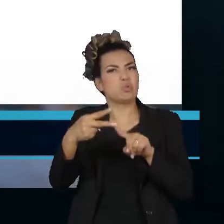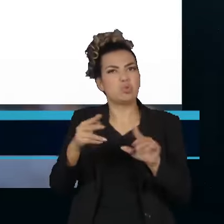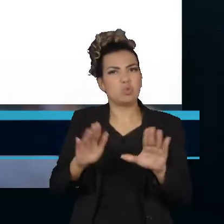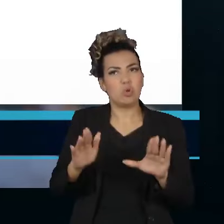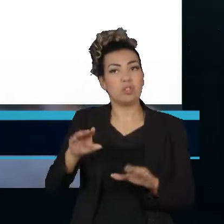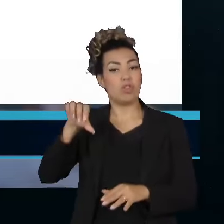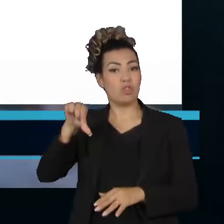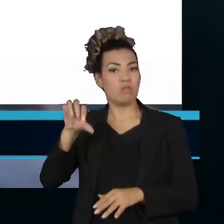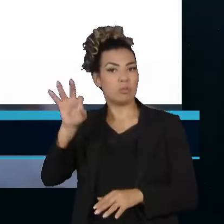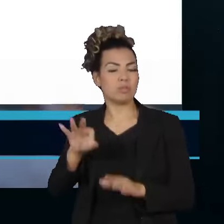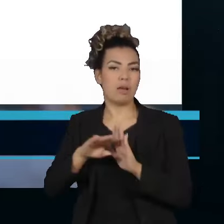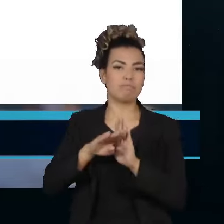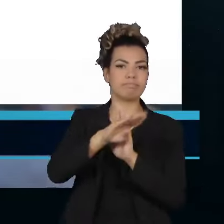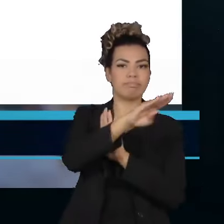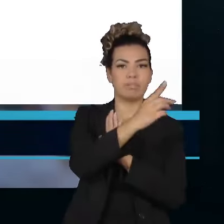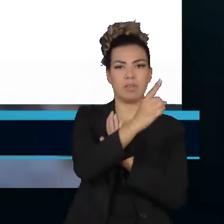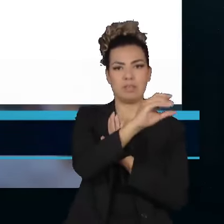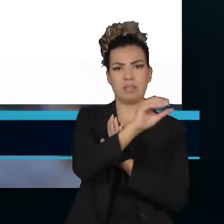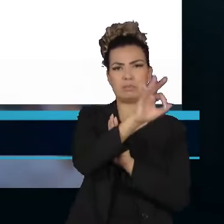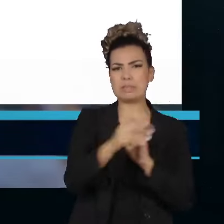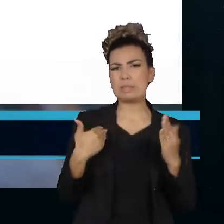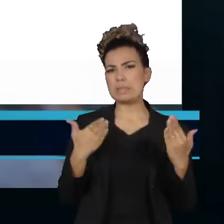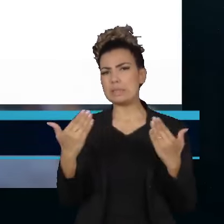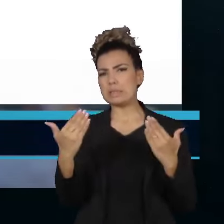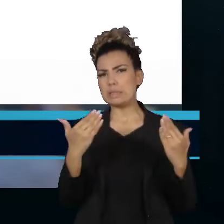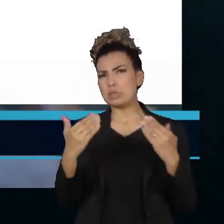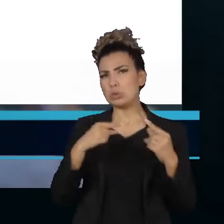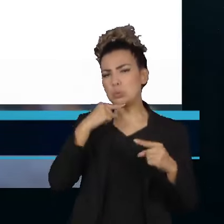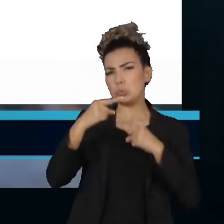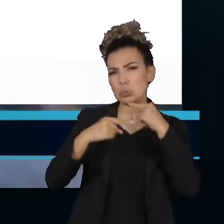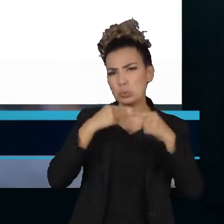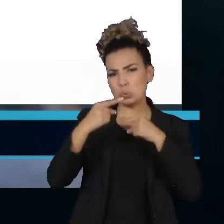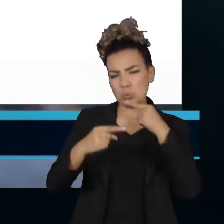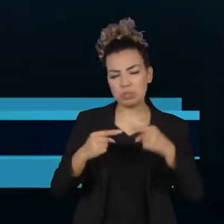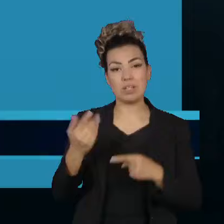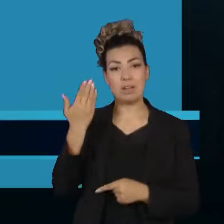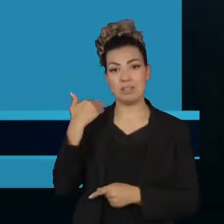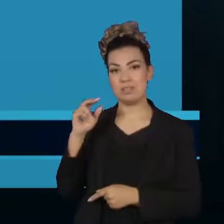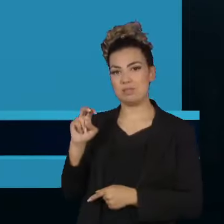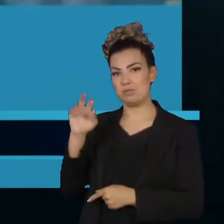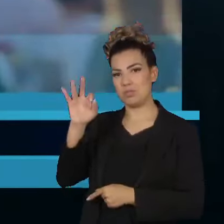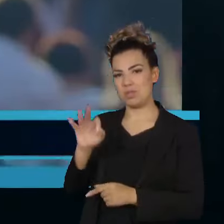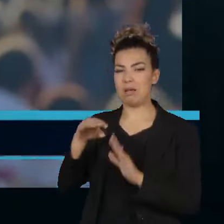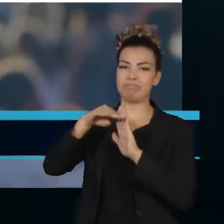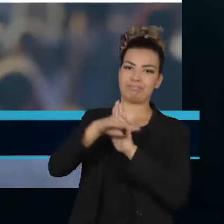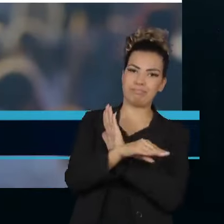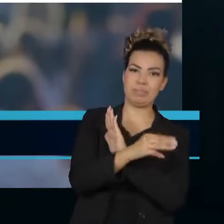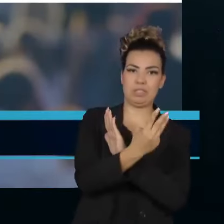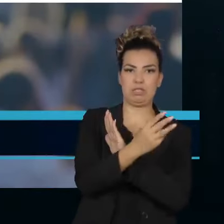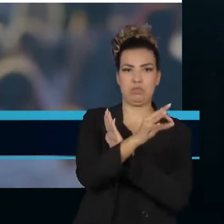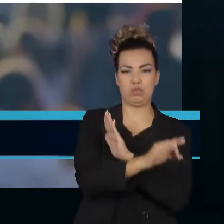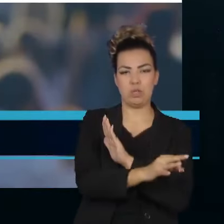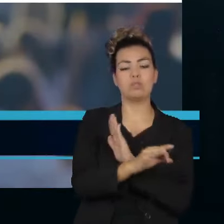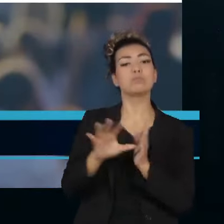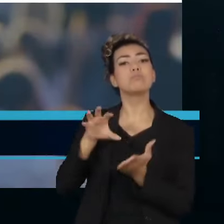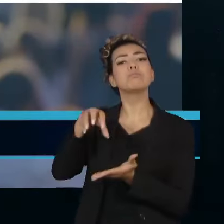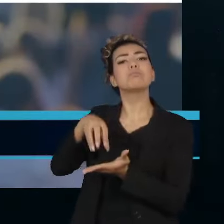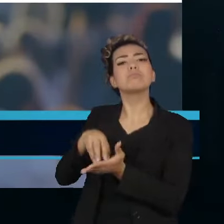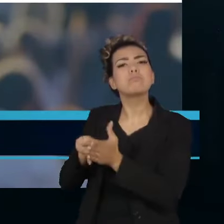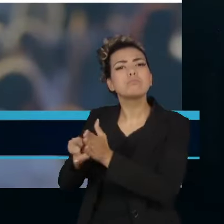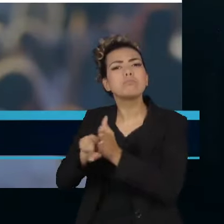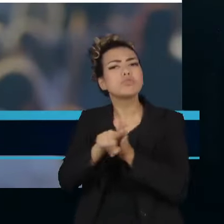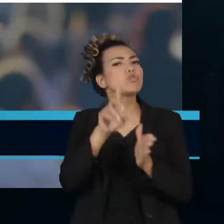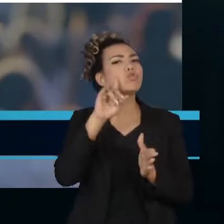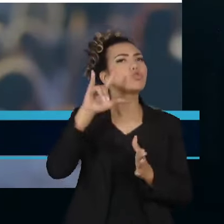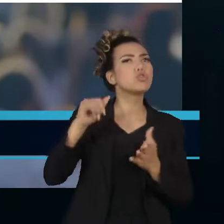10%. E o número de indecisos foi de 5% para 3%. A pesquisa Quest foi realizada nos dias 25